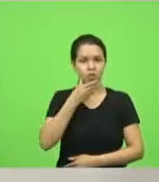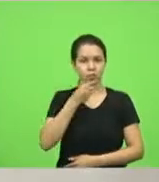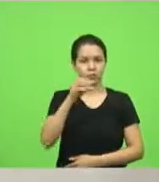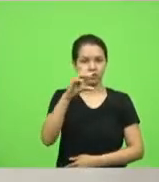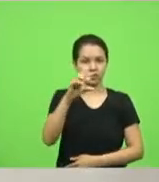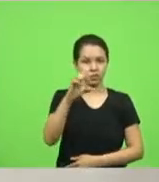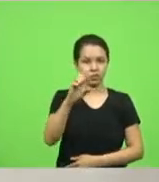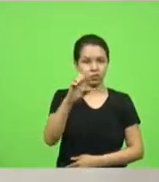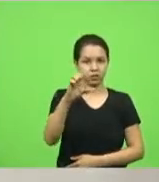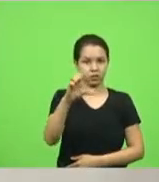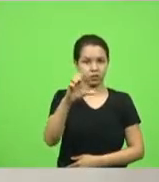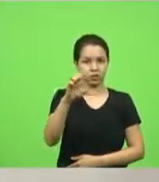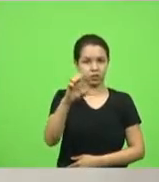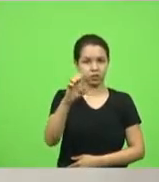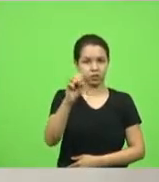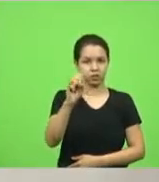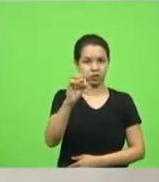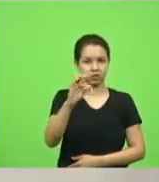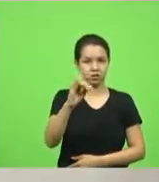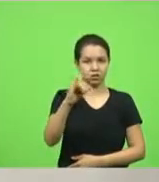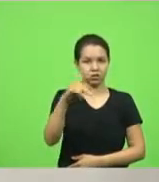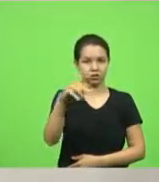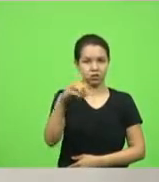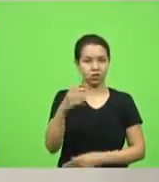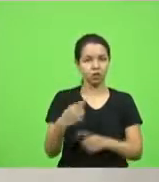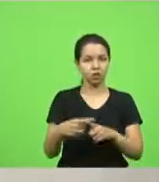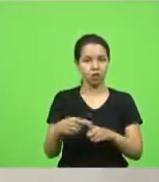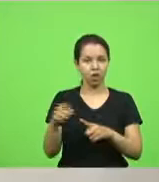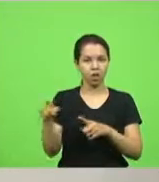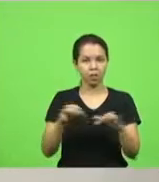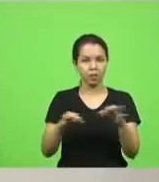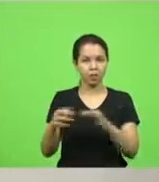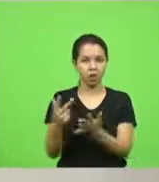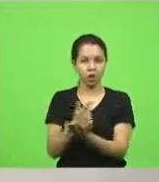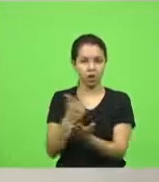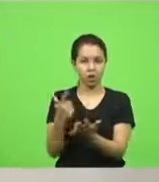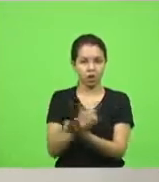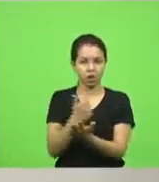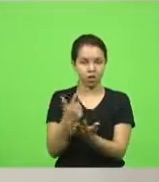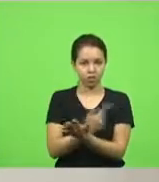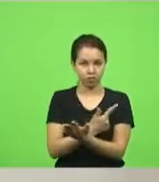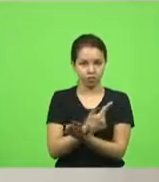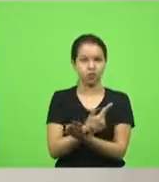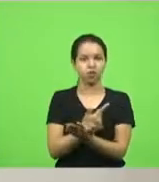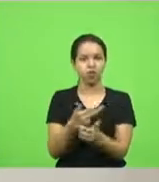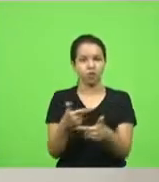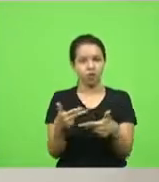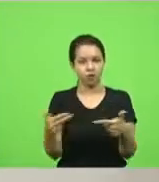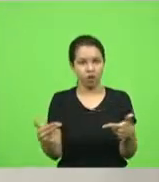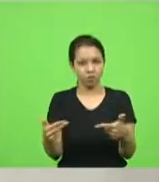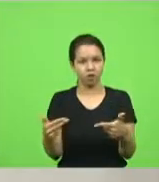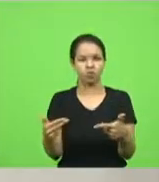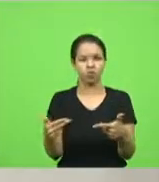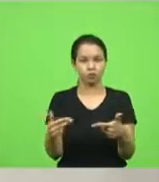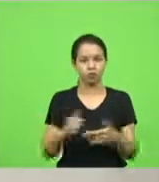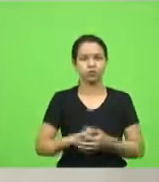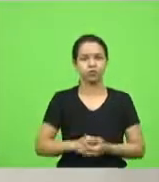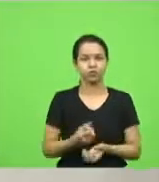lançamento dos livros Academia Catarinense 100 Anos de Letras e a Literatura dos Catarinenses.